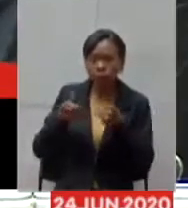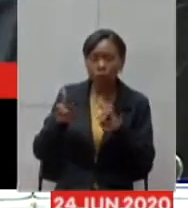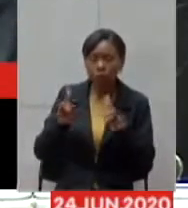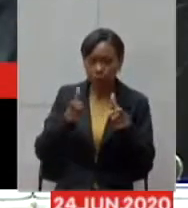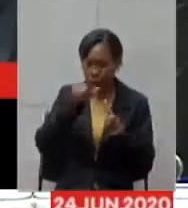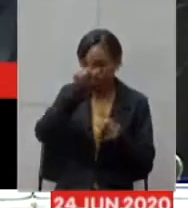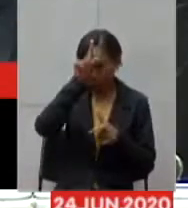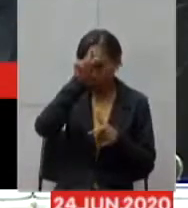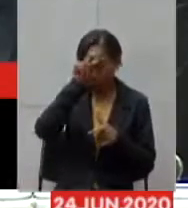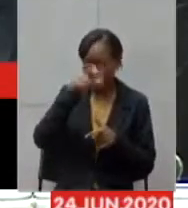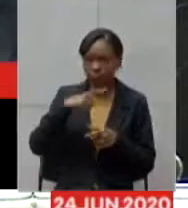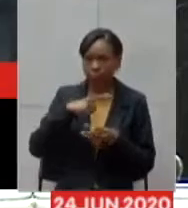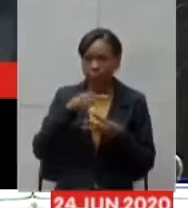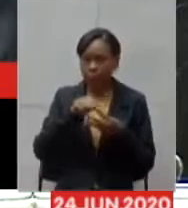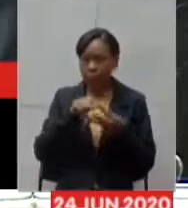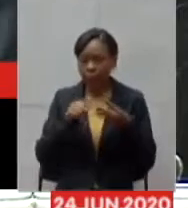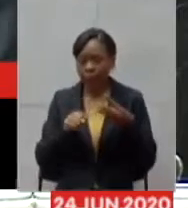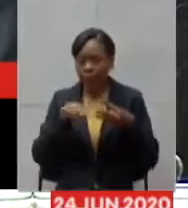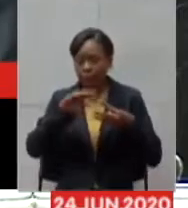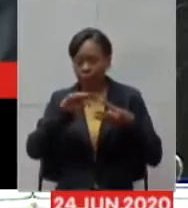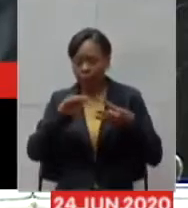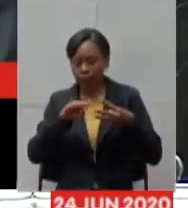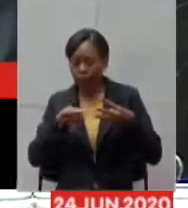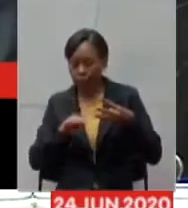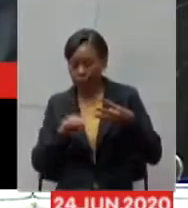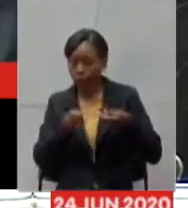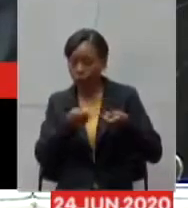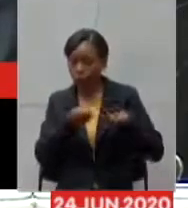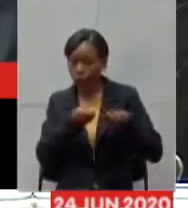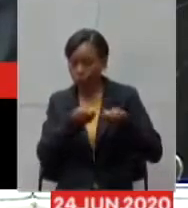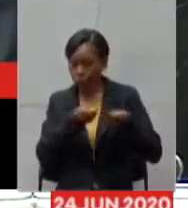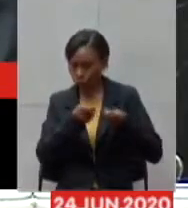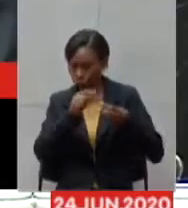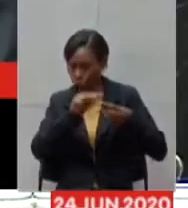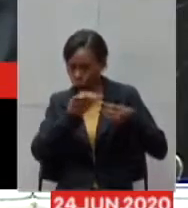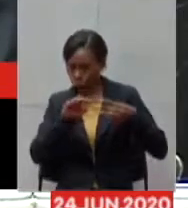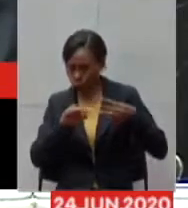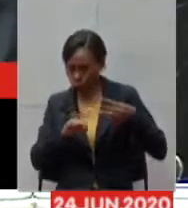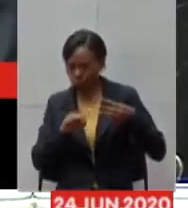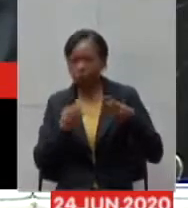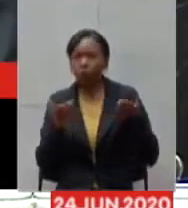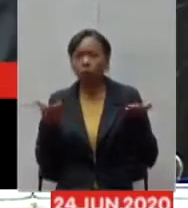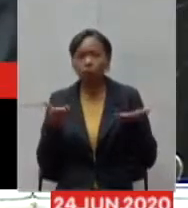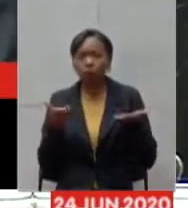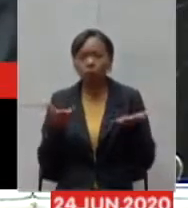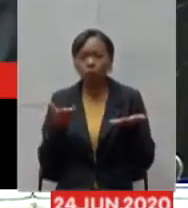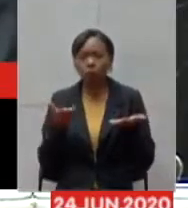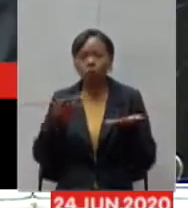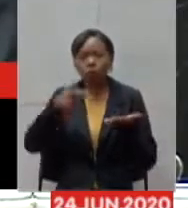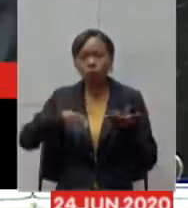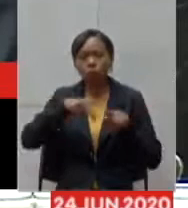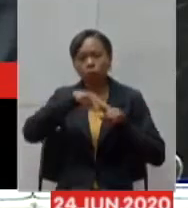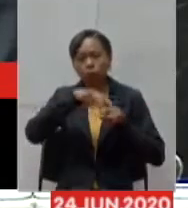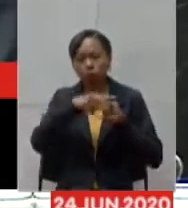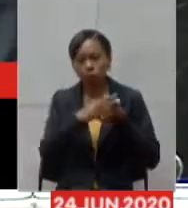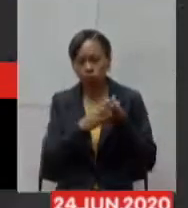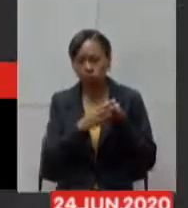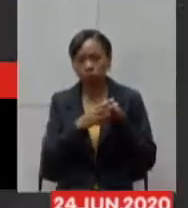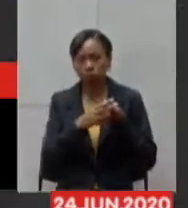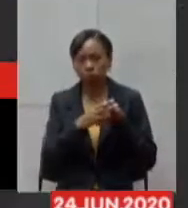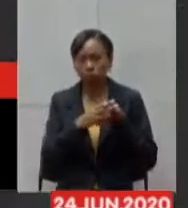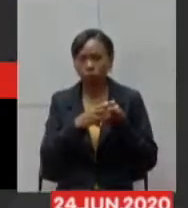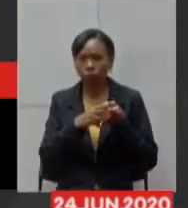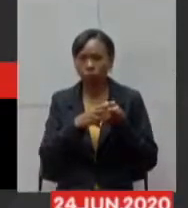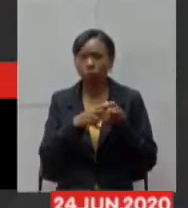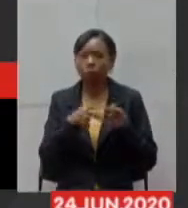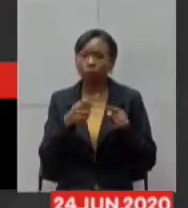sentido nós temos três níveis de controle hoje nós estamos fazendo uma revisão porque do jeito